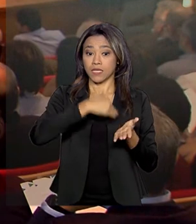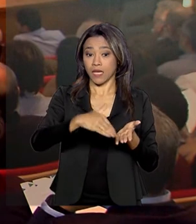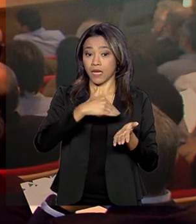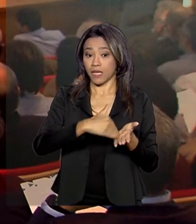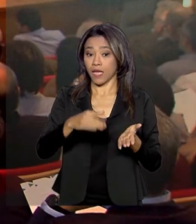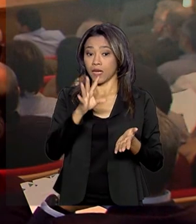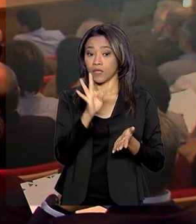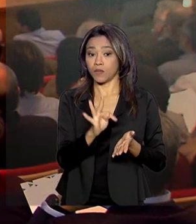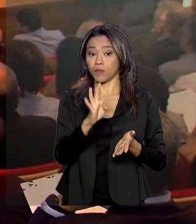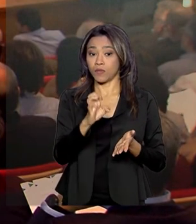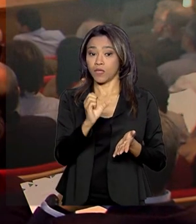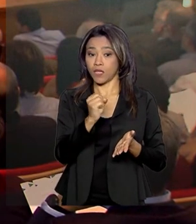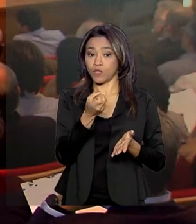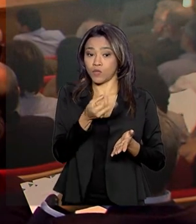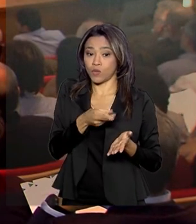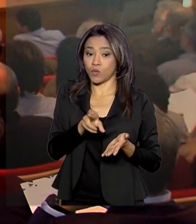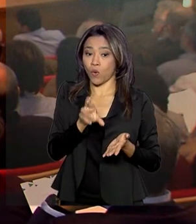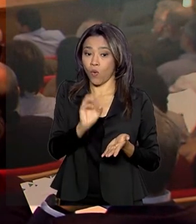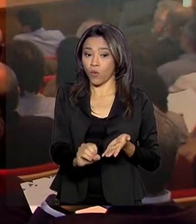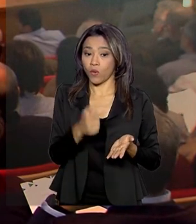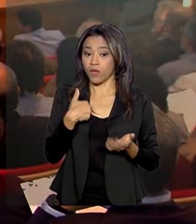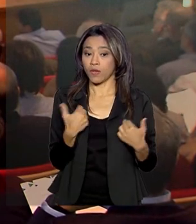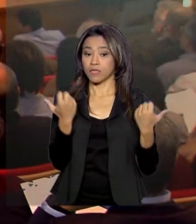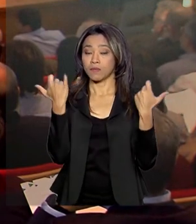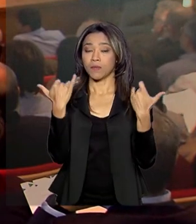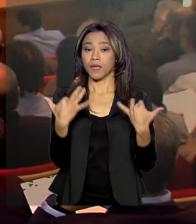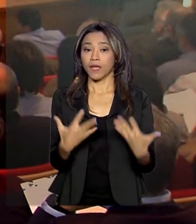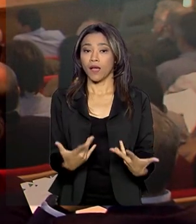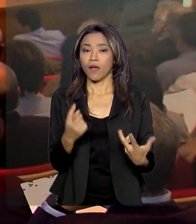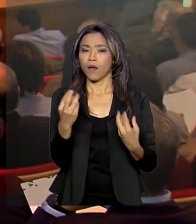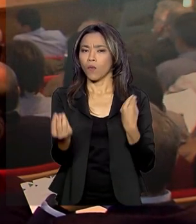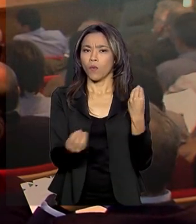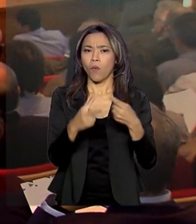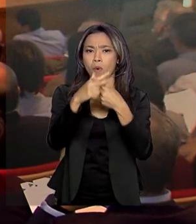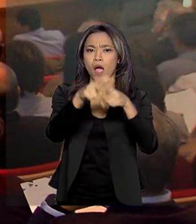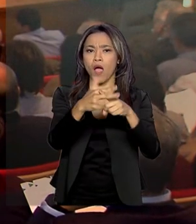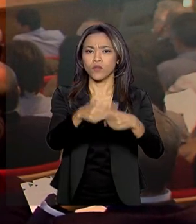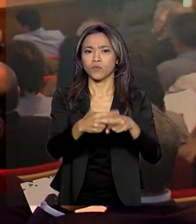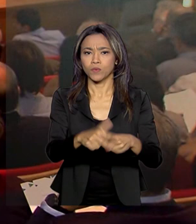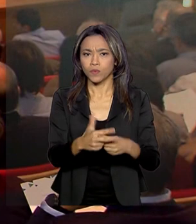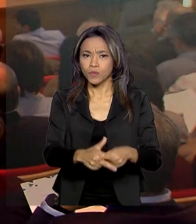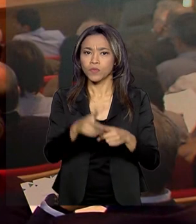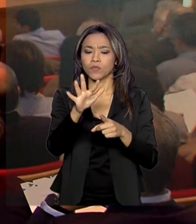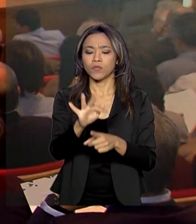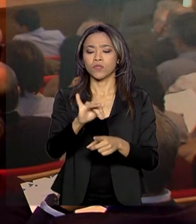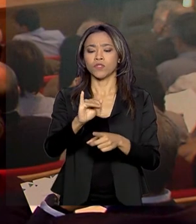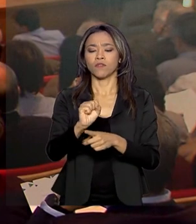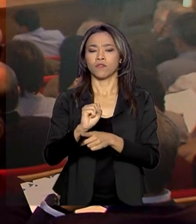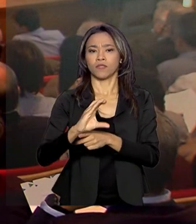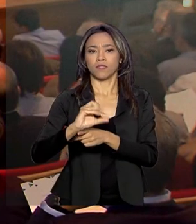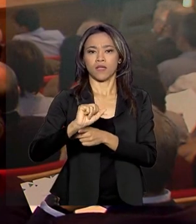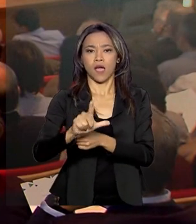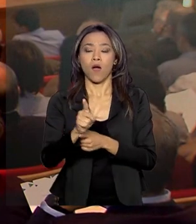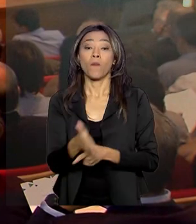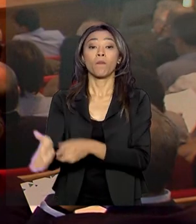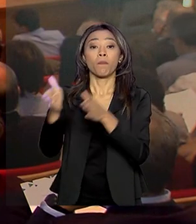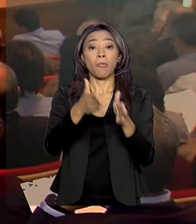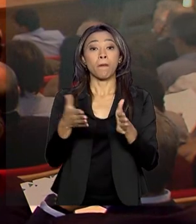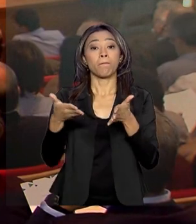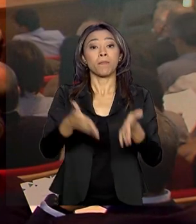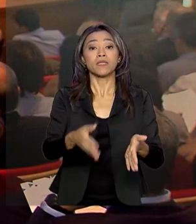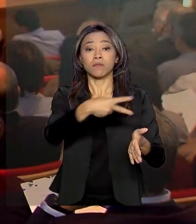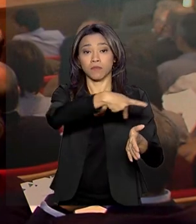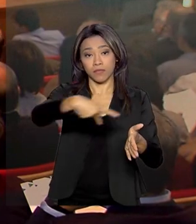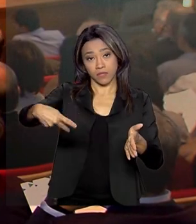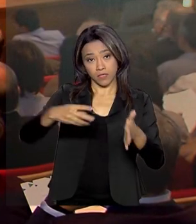um suíto de Almeida Júnior, que vai falar sobre o ajuste fiscal. Participam também o presidente da Petrobras, Roberto Castelo